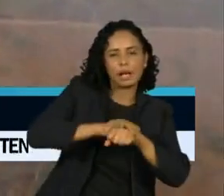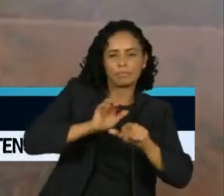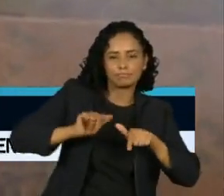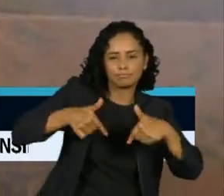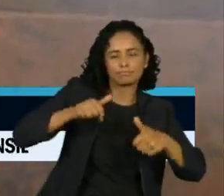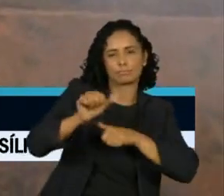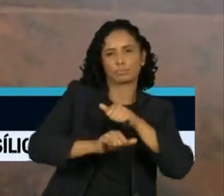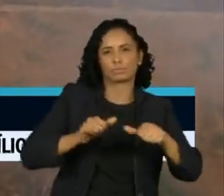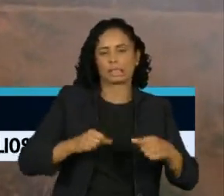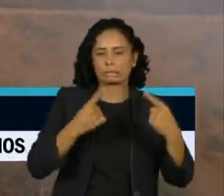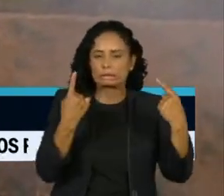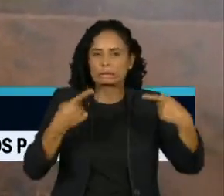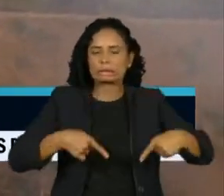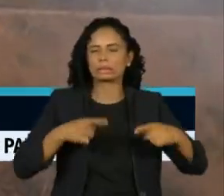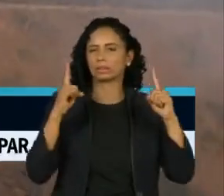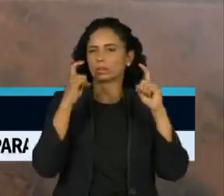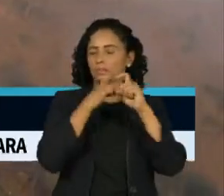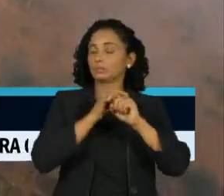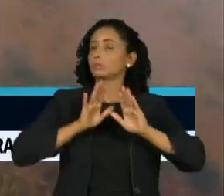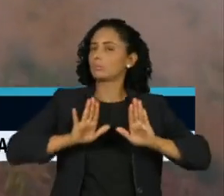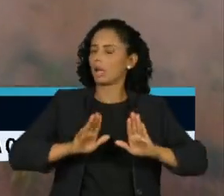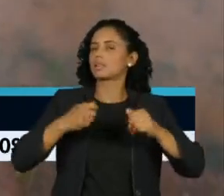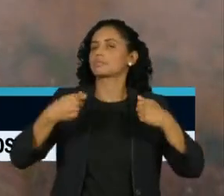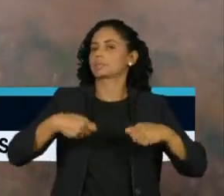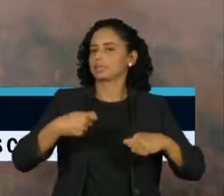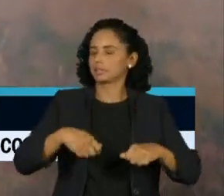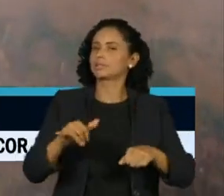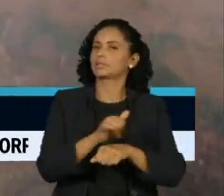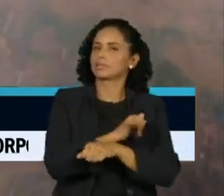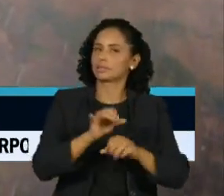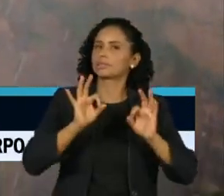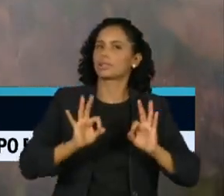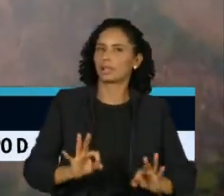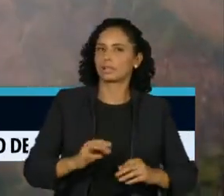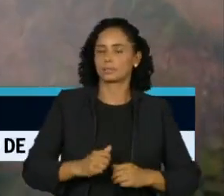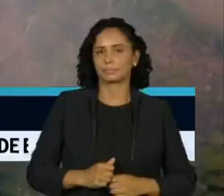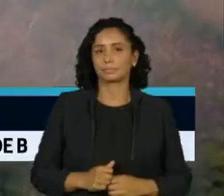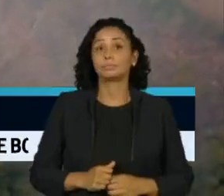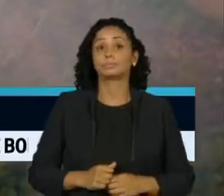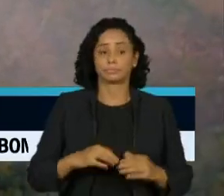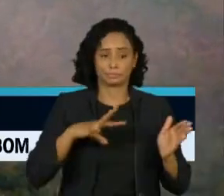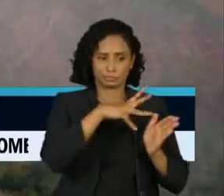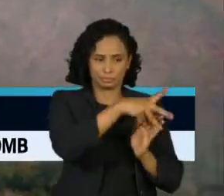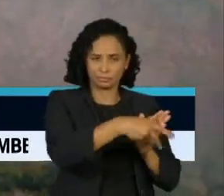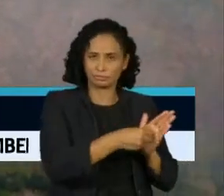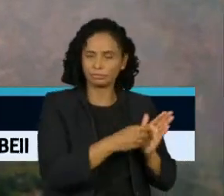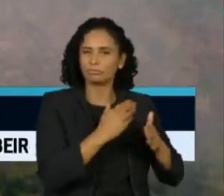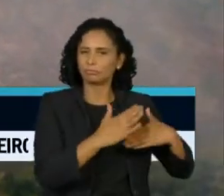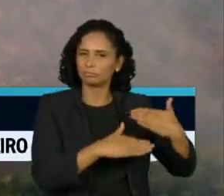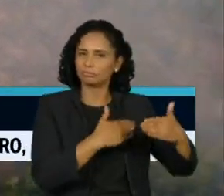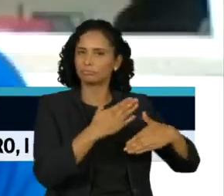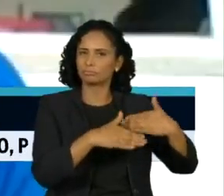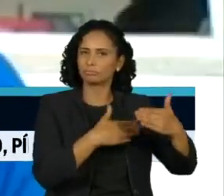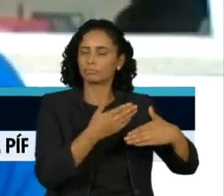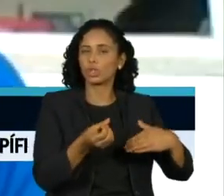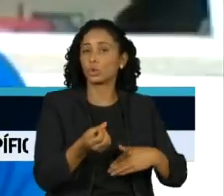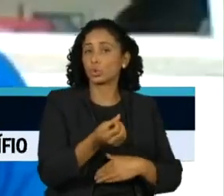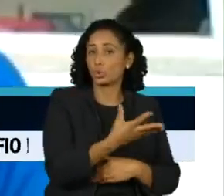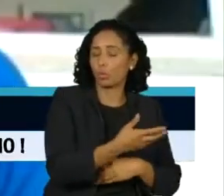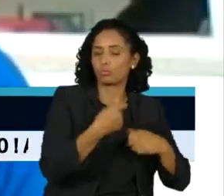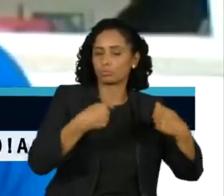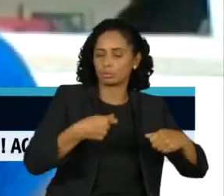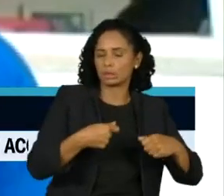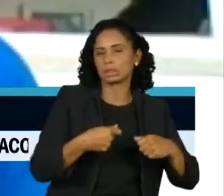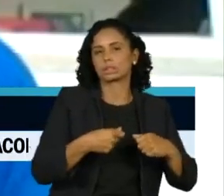desafio é grande, mas necessário. Desenvolver uma região tropical como a Amazônia é uma inovação que a gente precisa